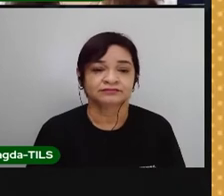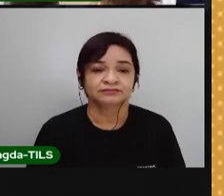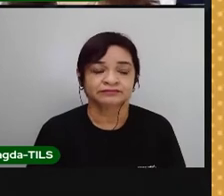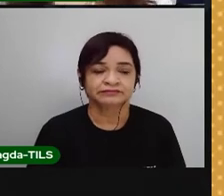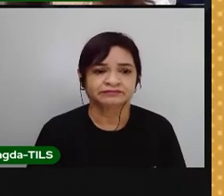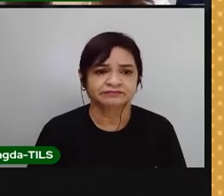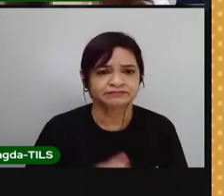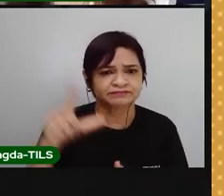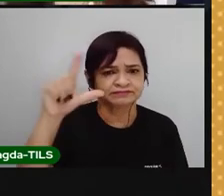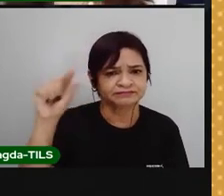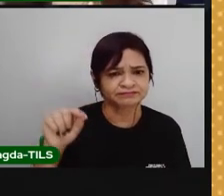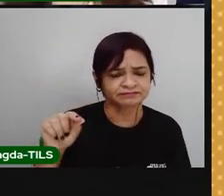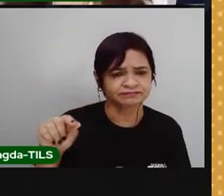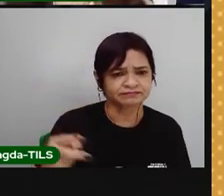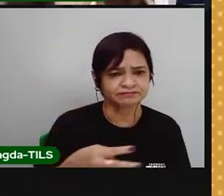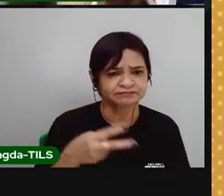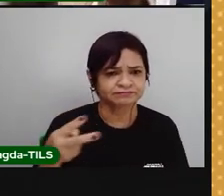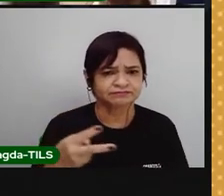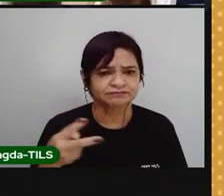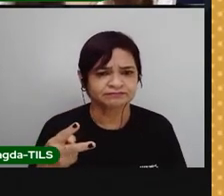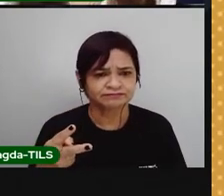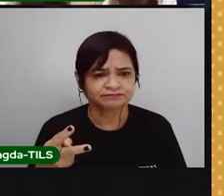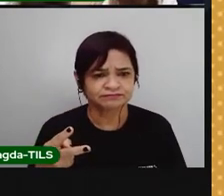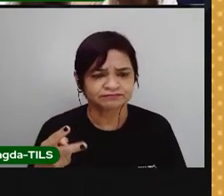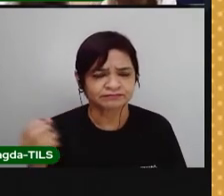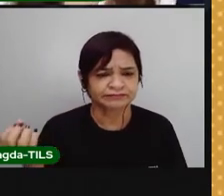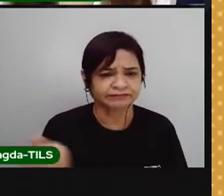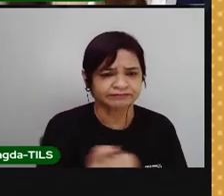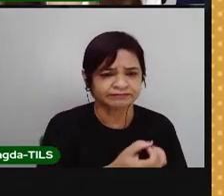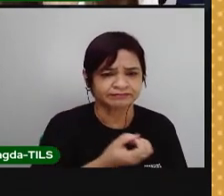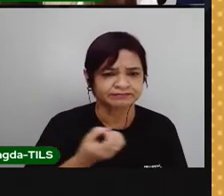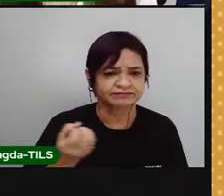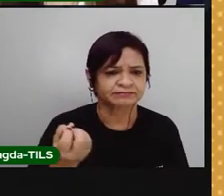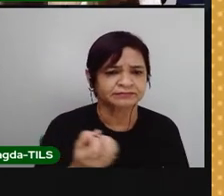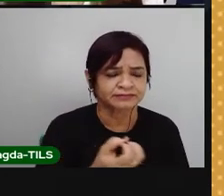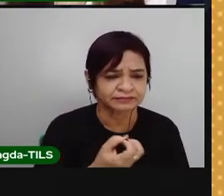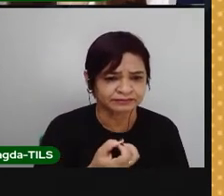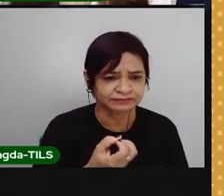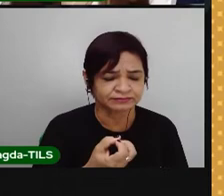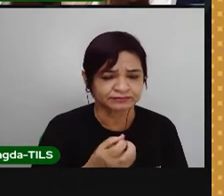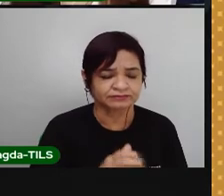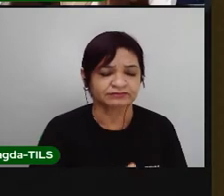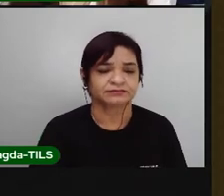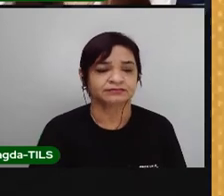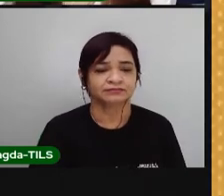A lua realiza dois movimentos. A rotação sincronizada e a revolução.